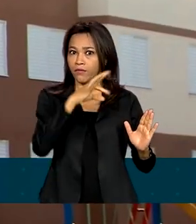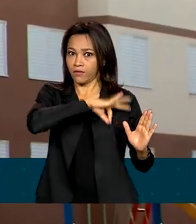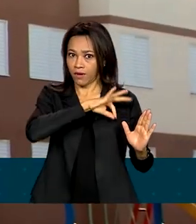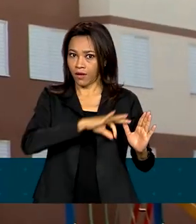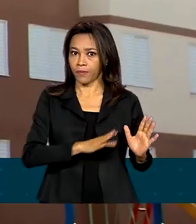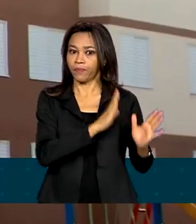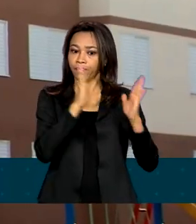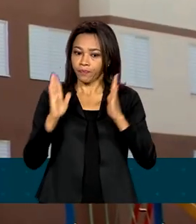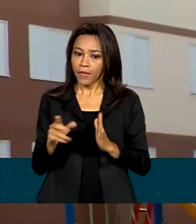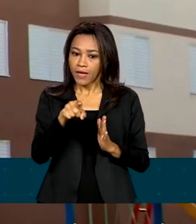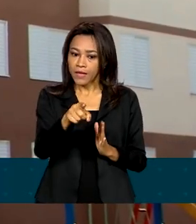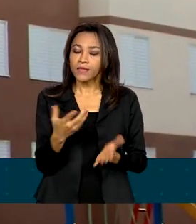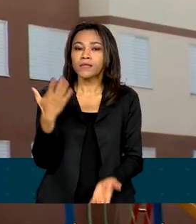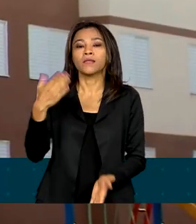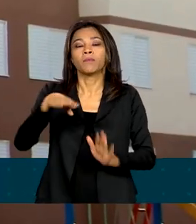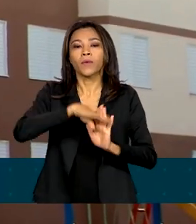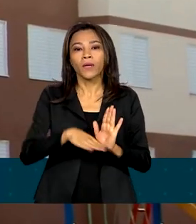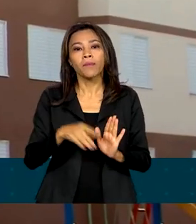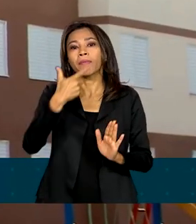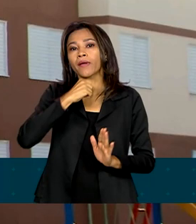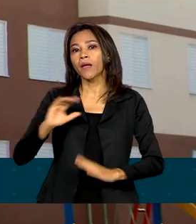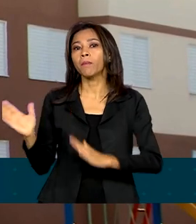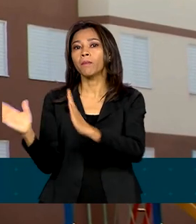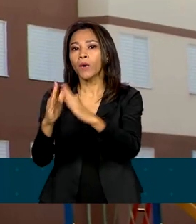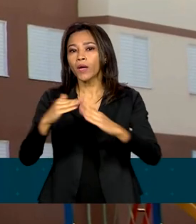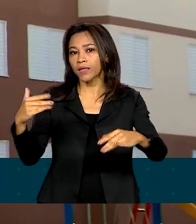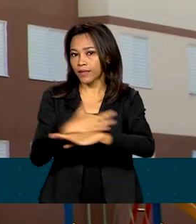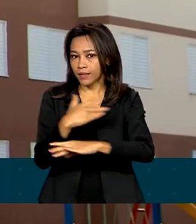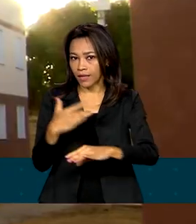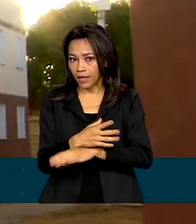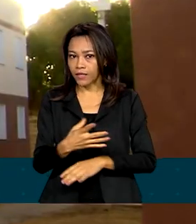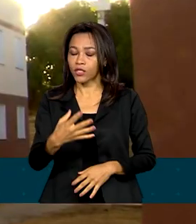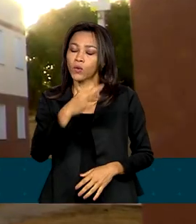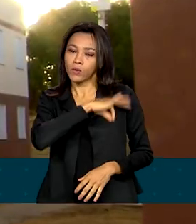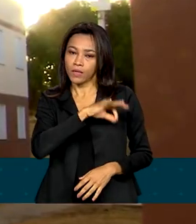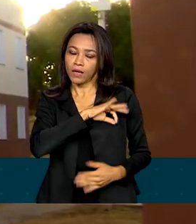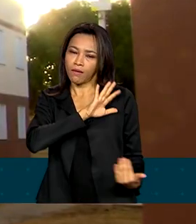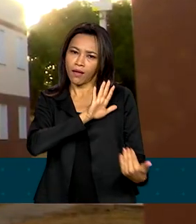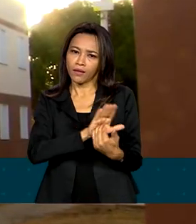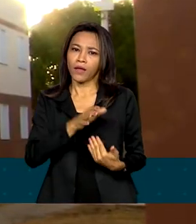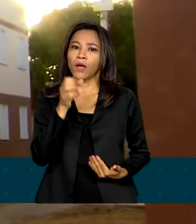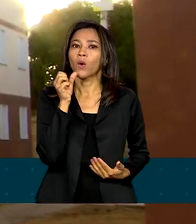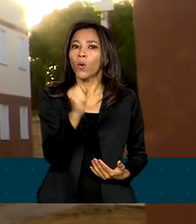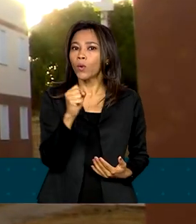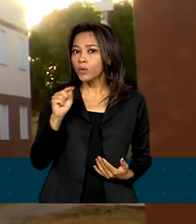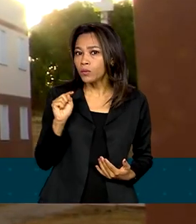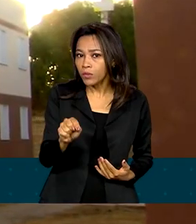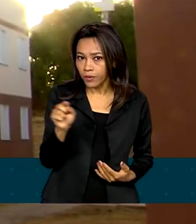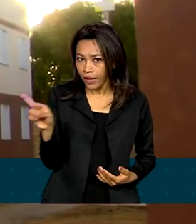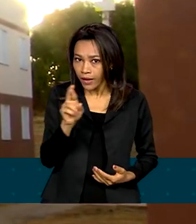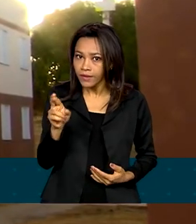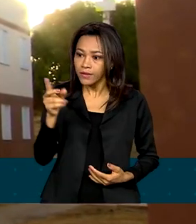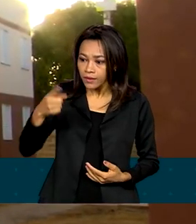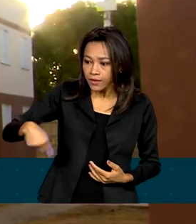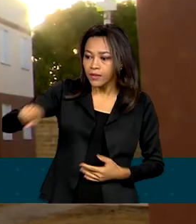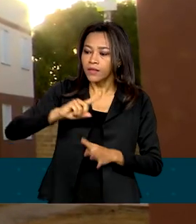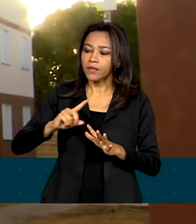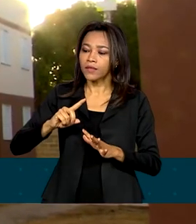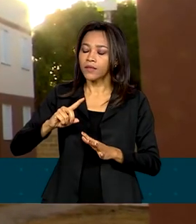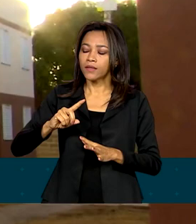Vida é voltado para moradores de áreas urbanas, com renda bruta familiar mensal de até 8 mil reais, e famílias de